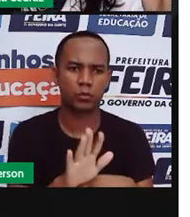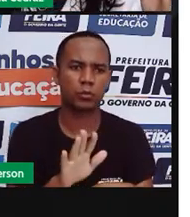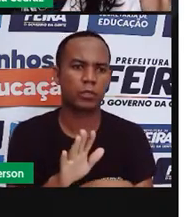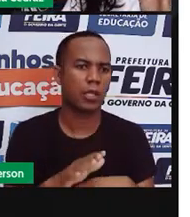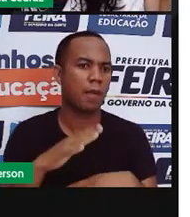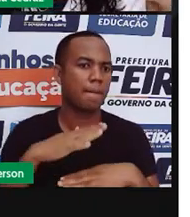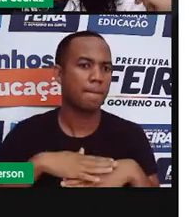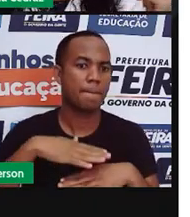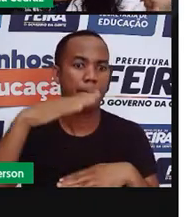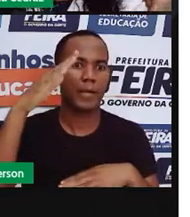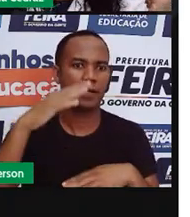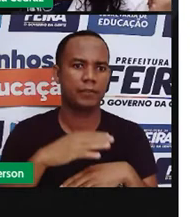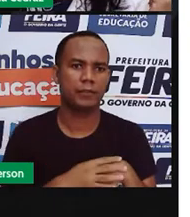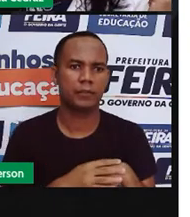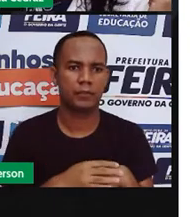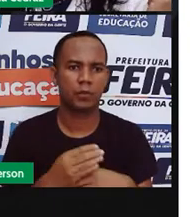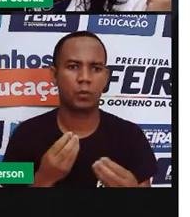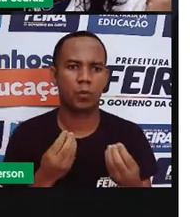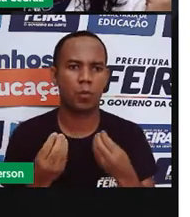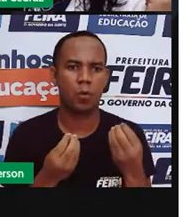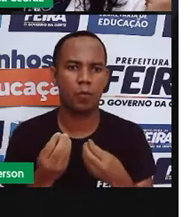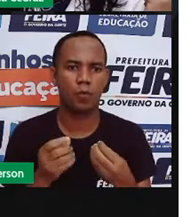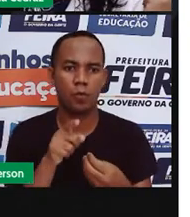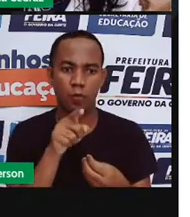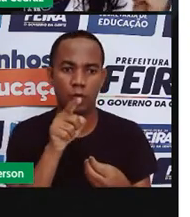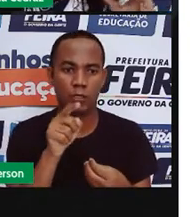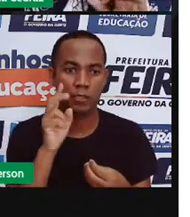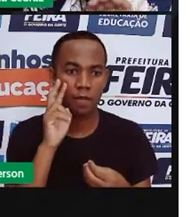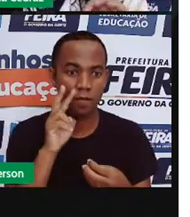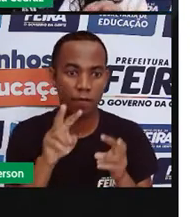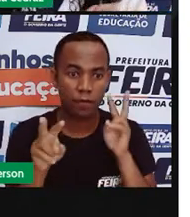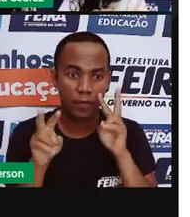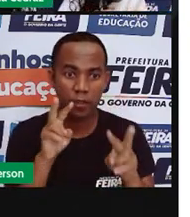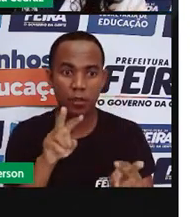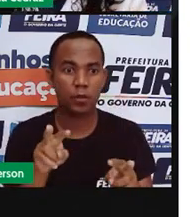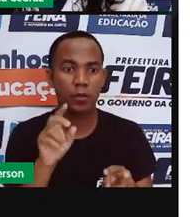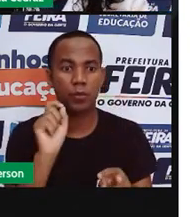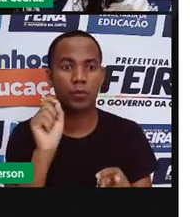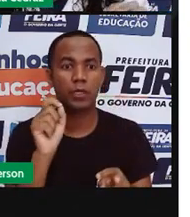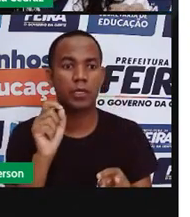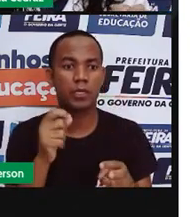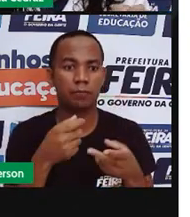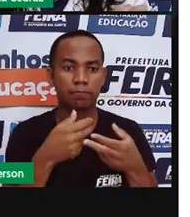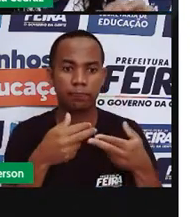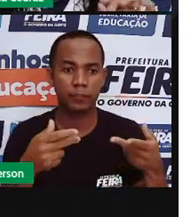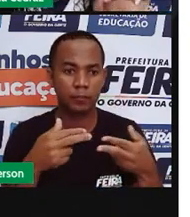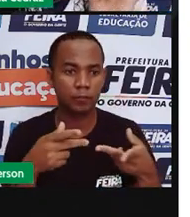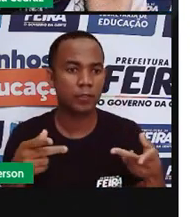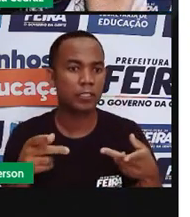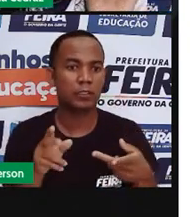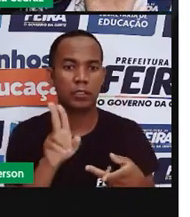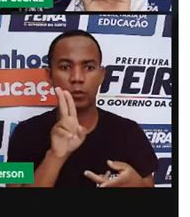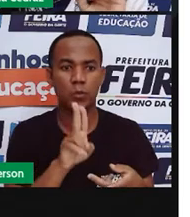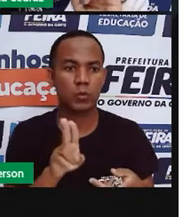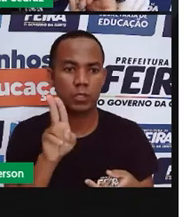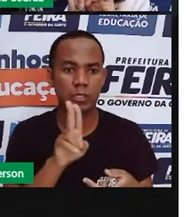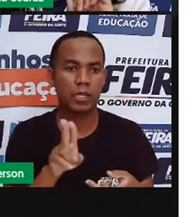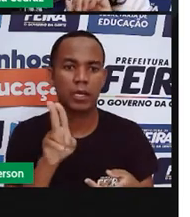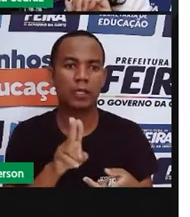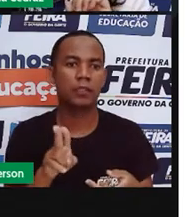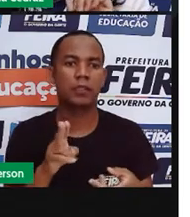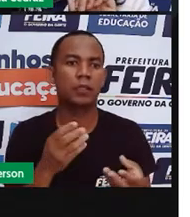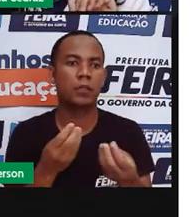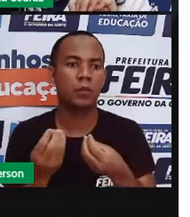avançados, como você viu no agronegócio. Os instrumentos utilizados na